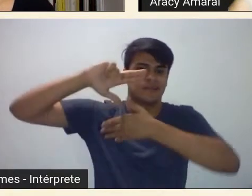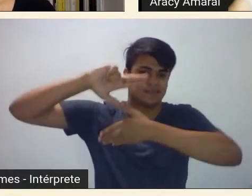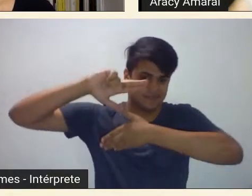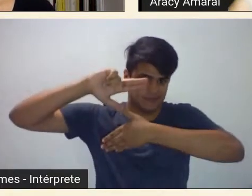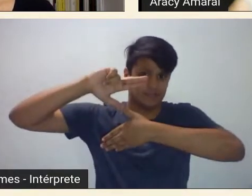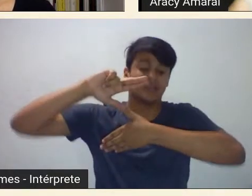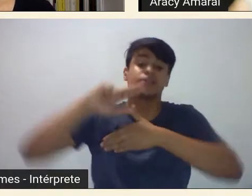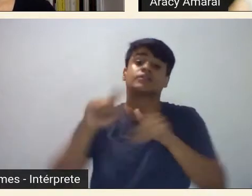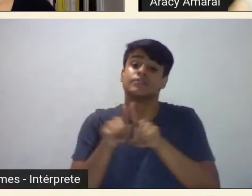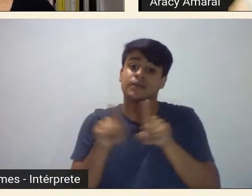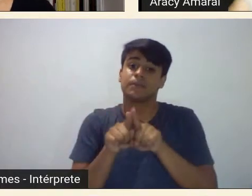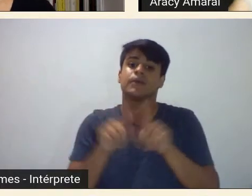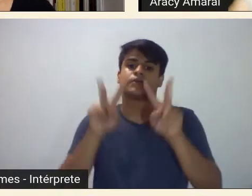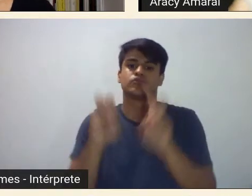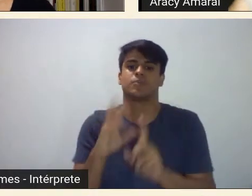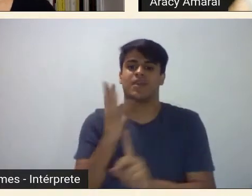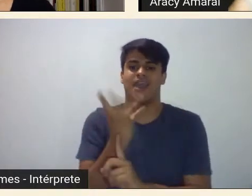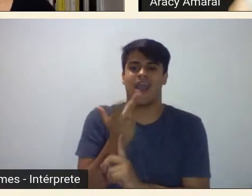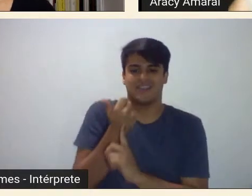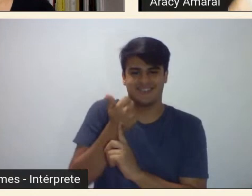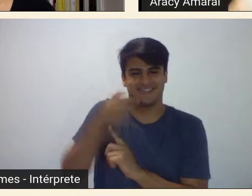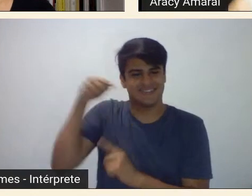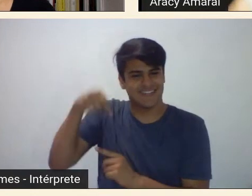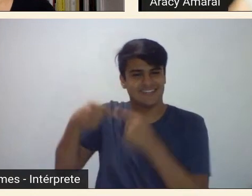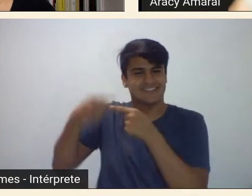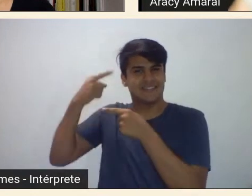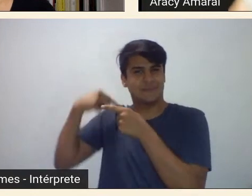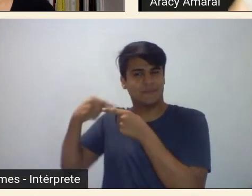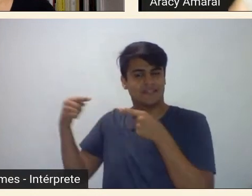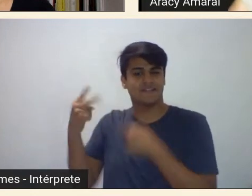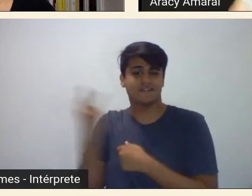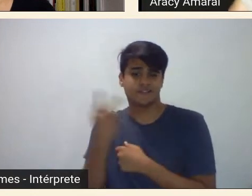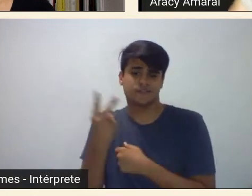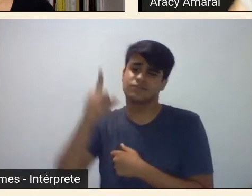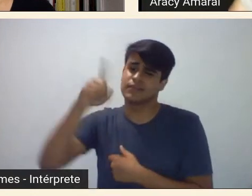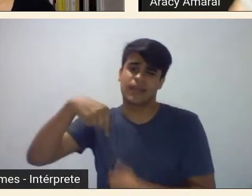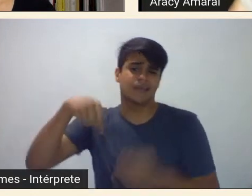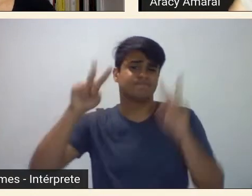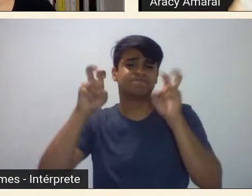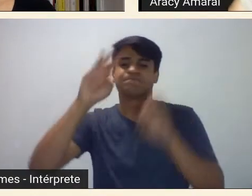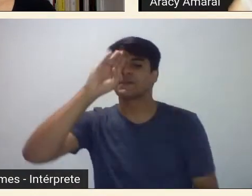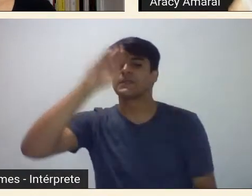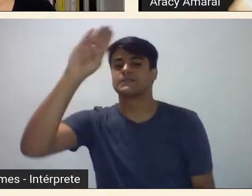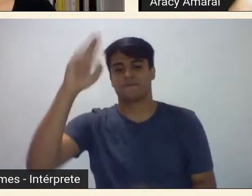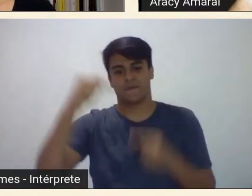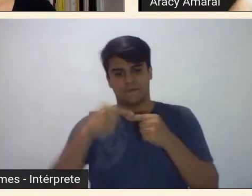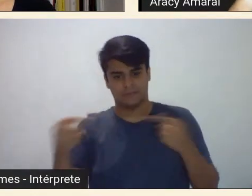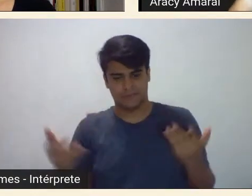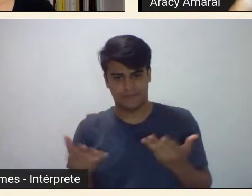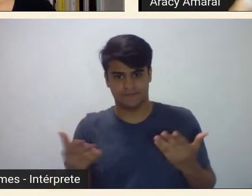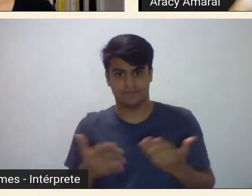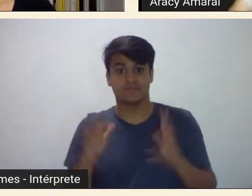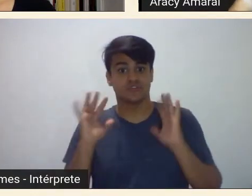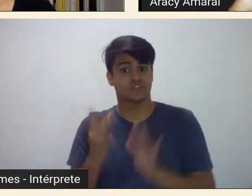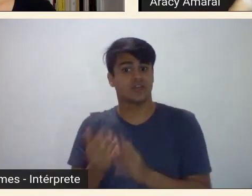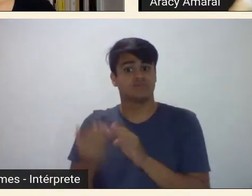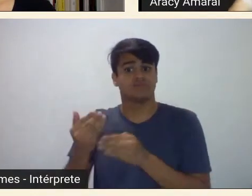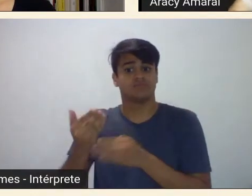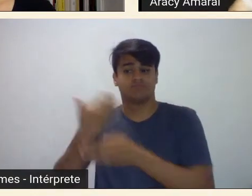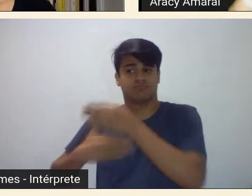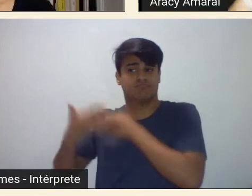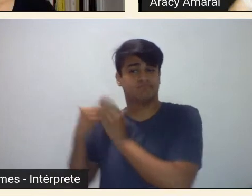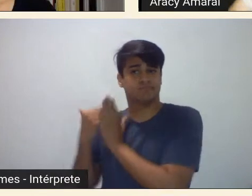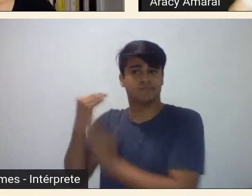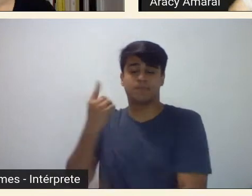na Semana de 22 que é um livro fundamental sobre o tema do nosso ciclo lançado há quase 50 anos atrás em